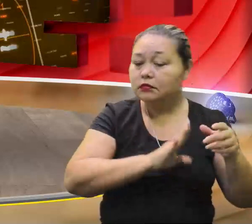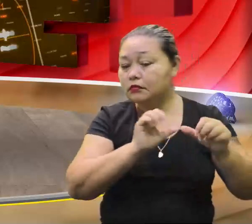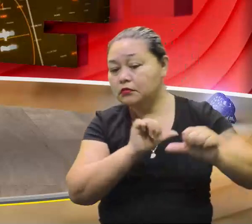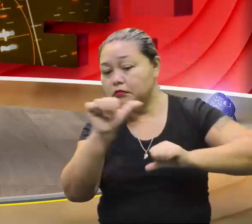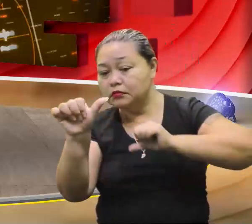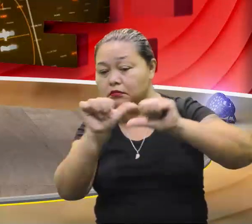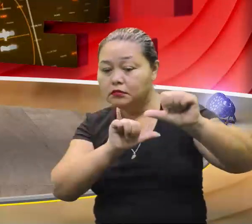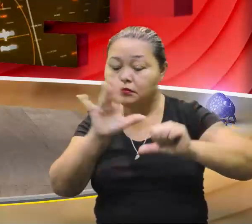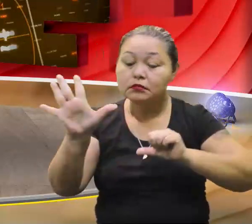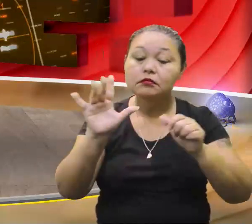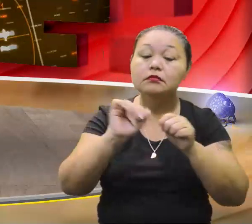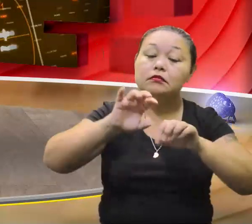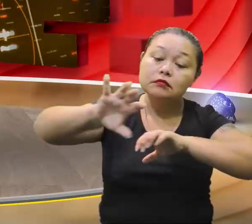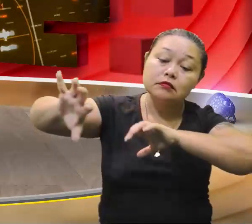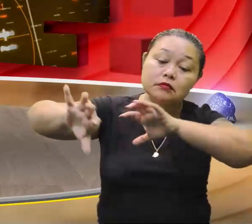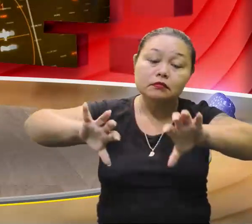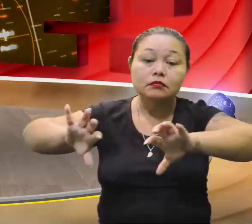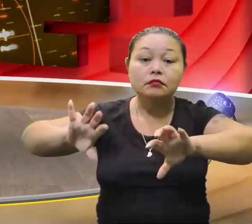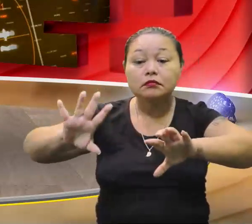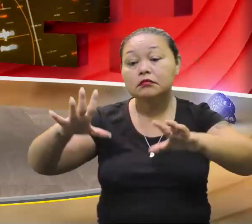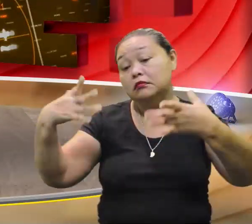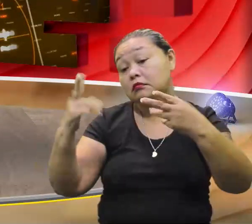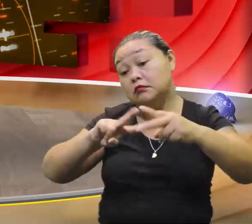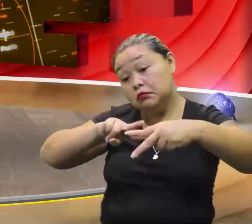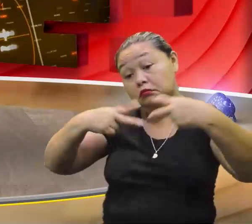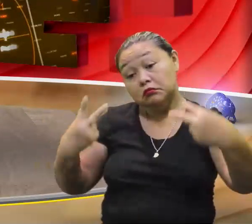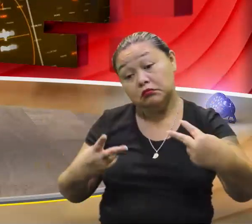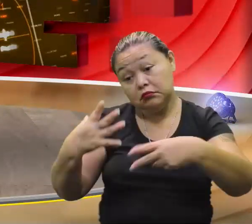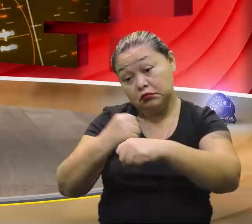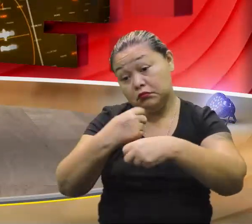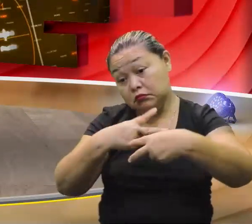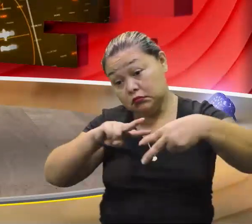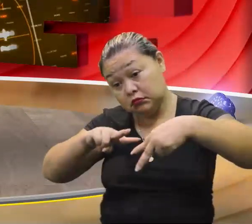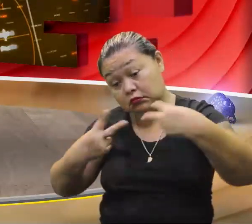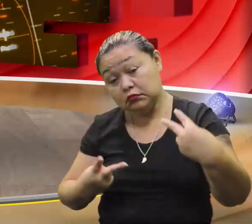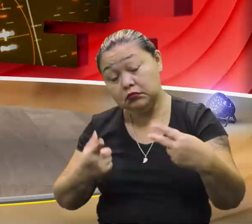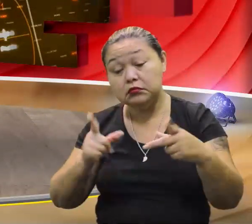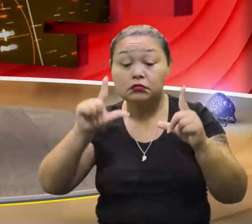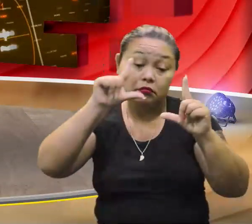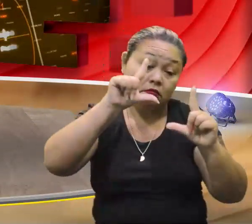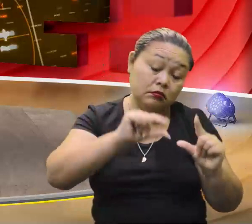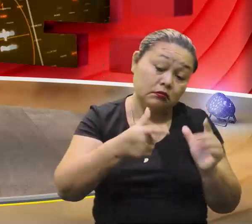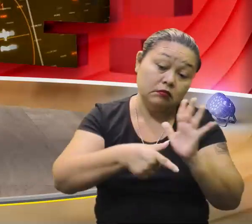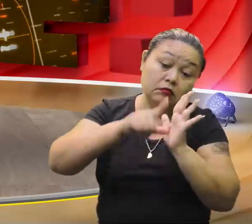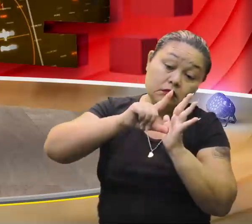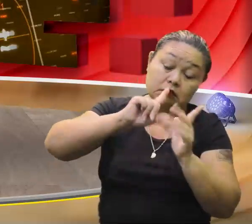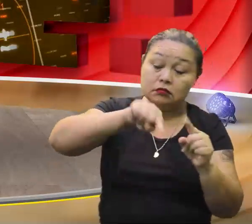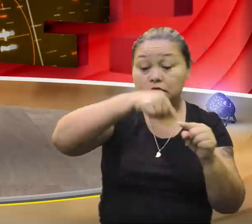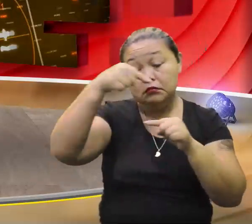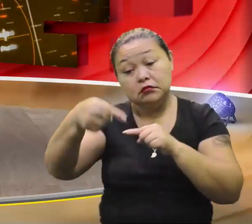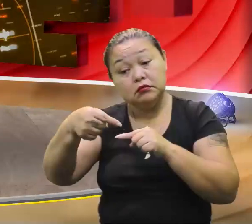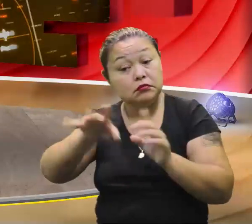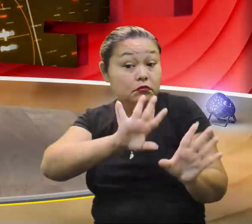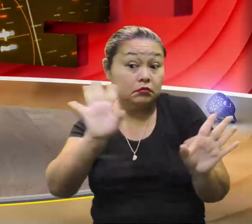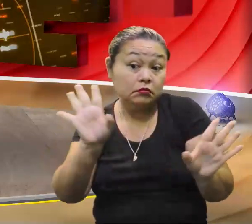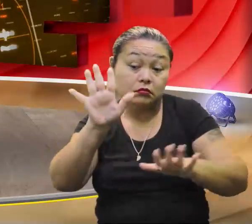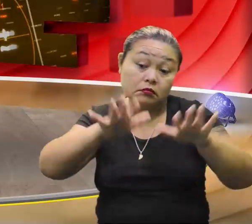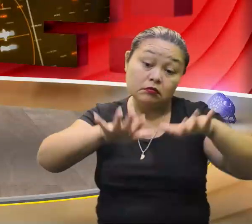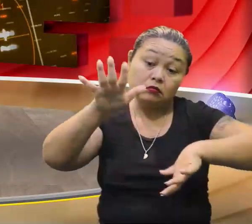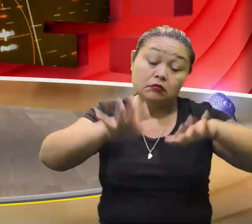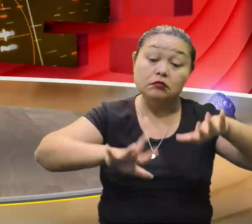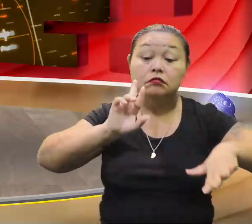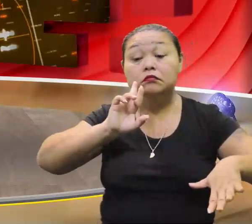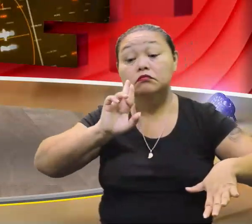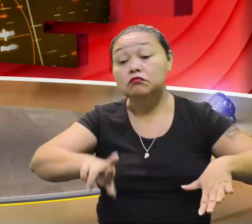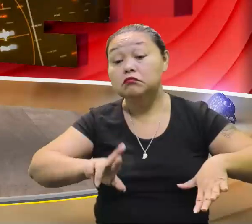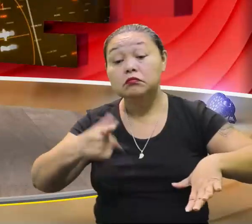Trocar de membro. Isolar. Operação inversa. Às vezes tem gente que simplifica antes. Depois passa para o outro lado. Alguns já